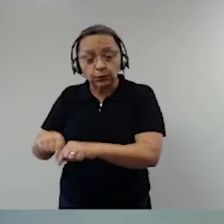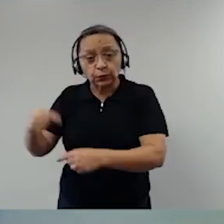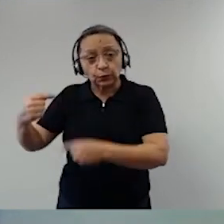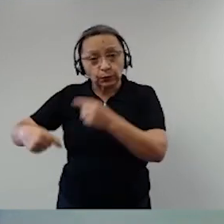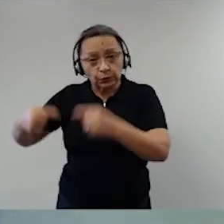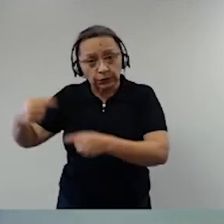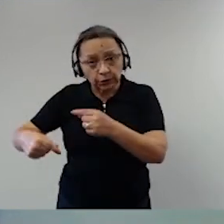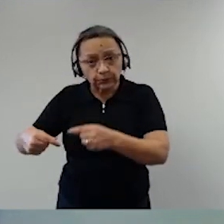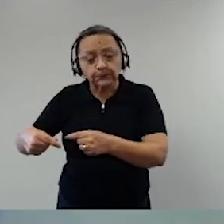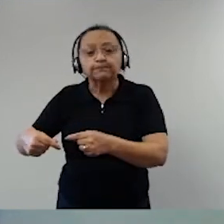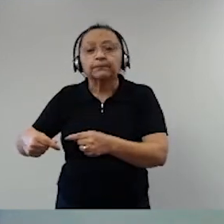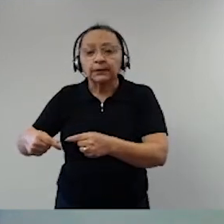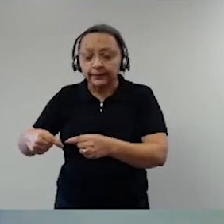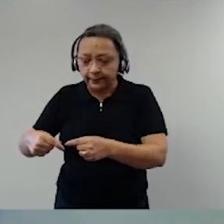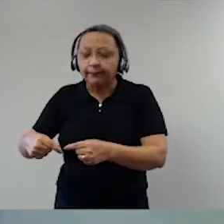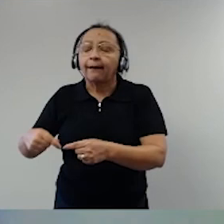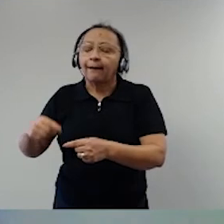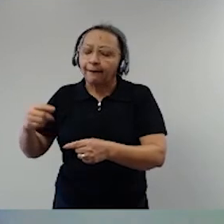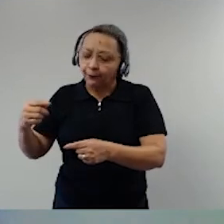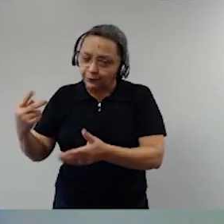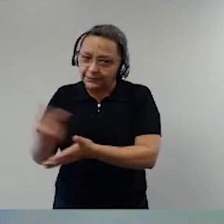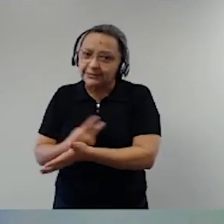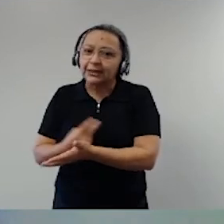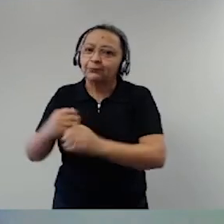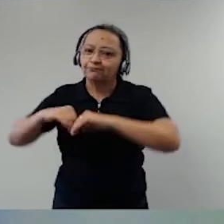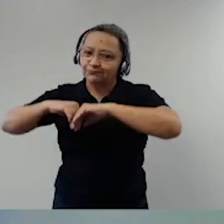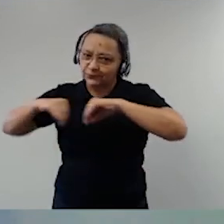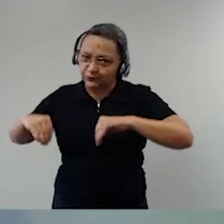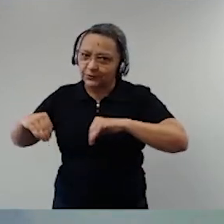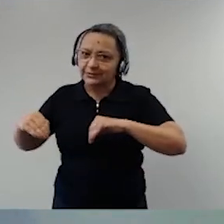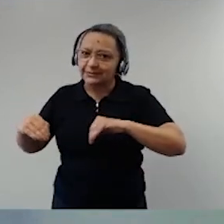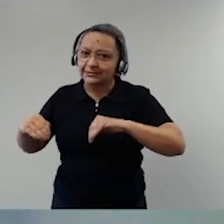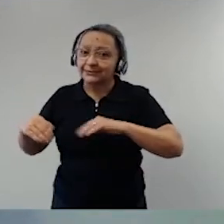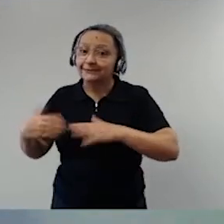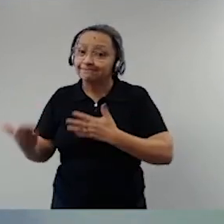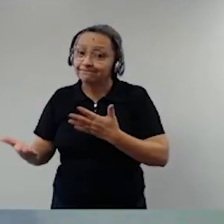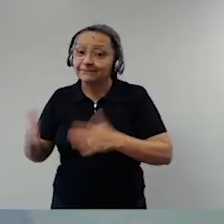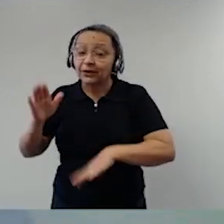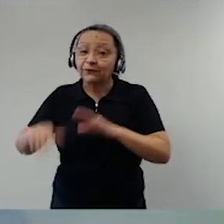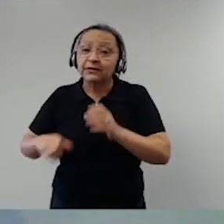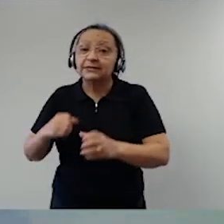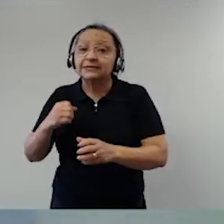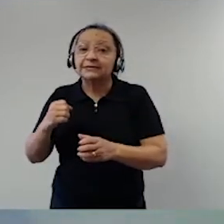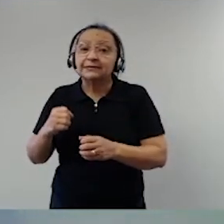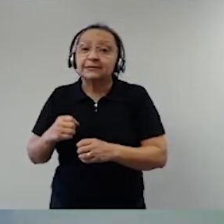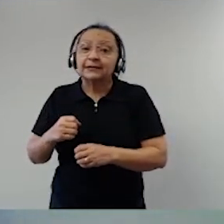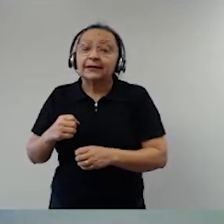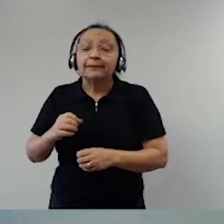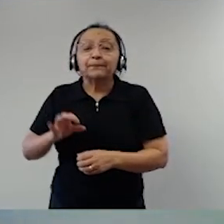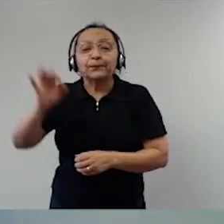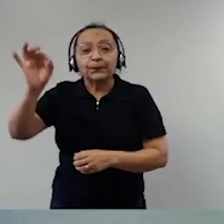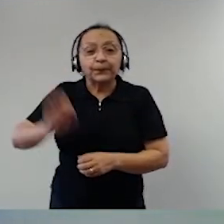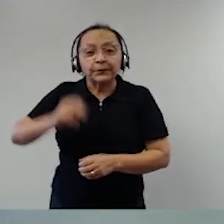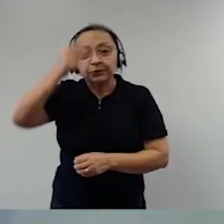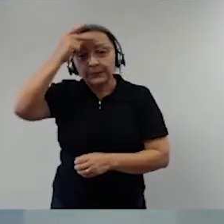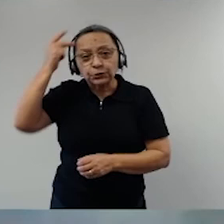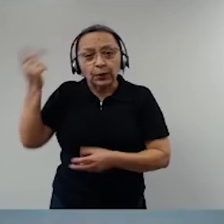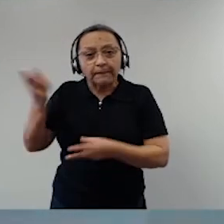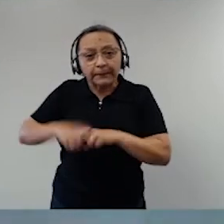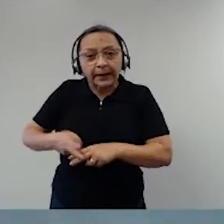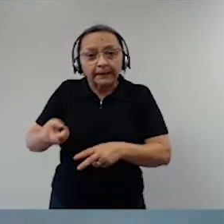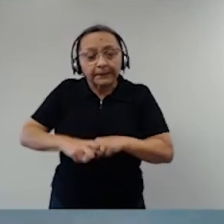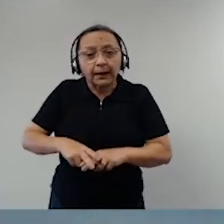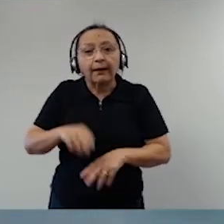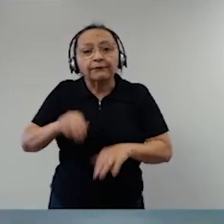tendo algumas divisões internas e teve que, talvez, número de pessoas detidas até seja, às vezes,